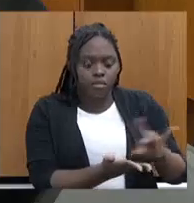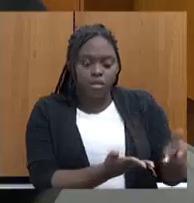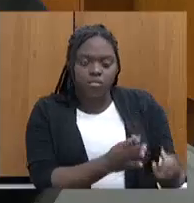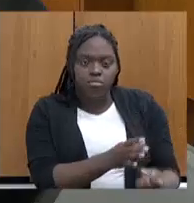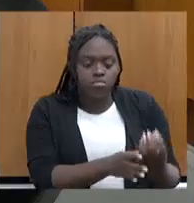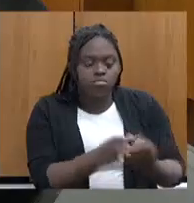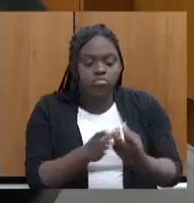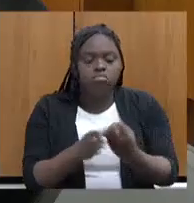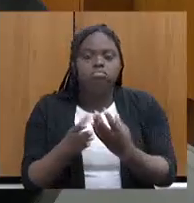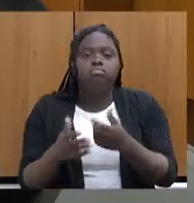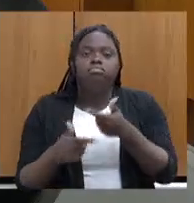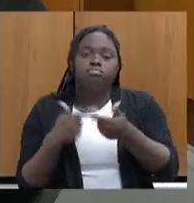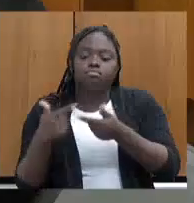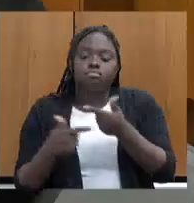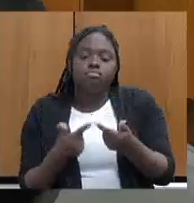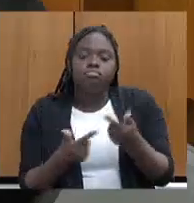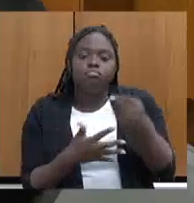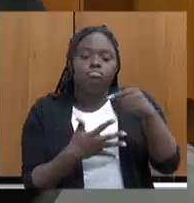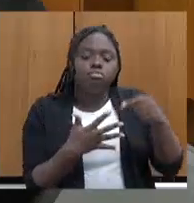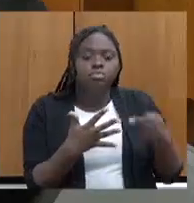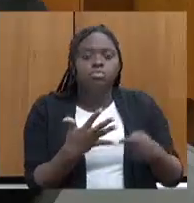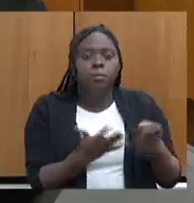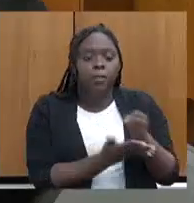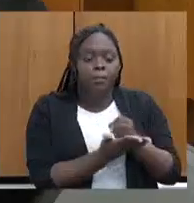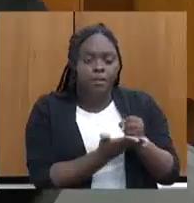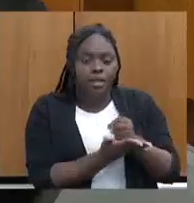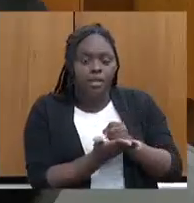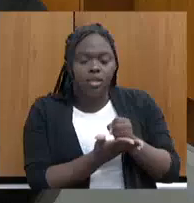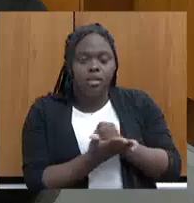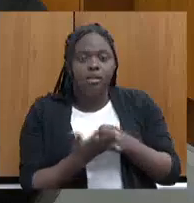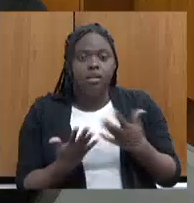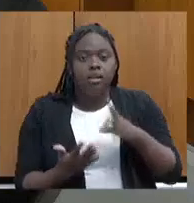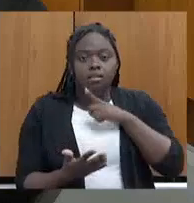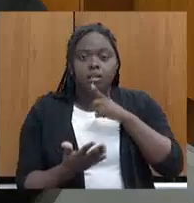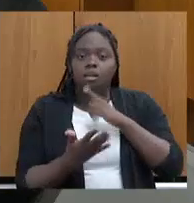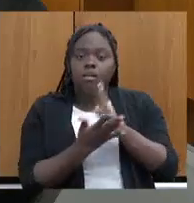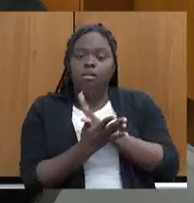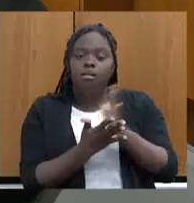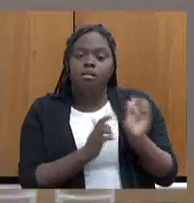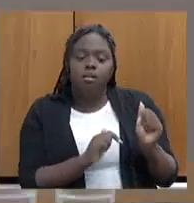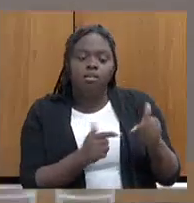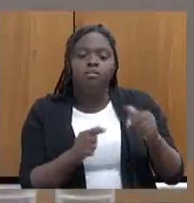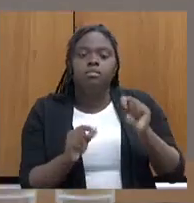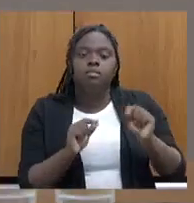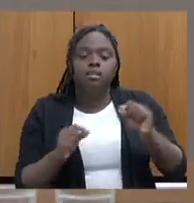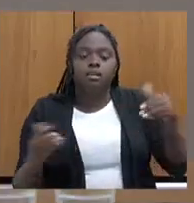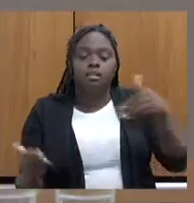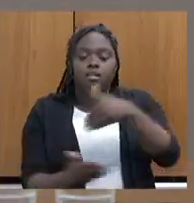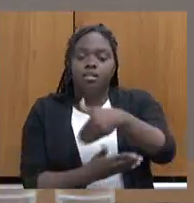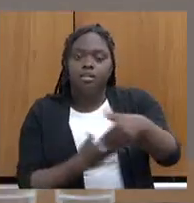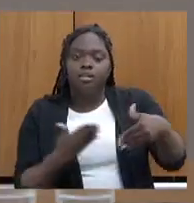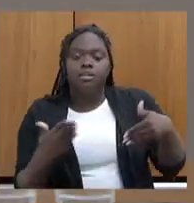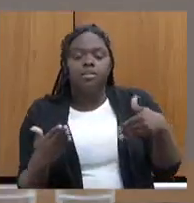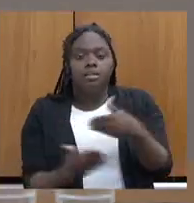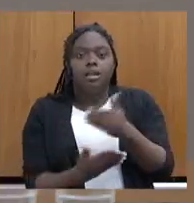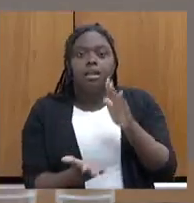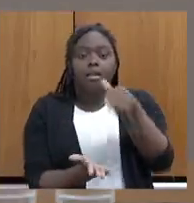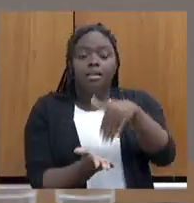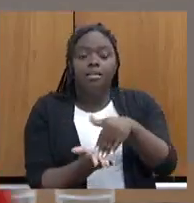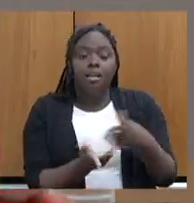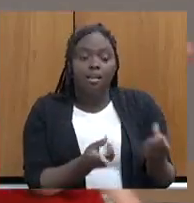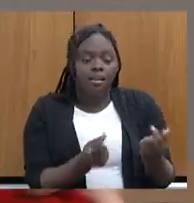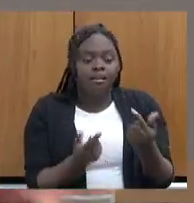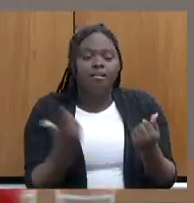trabalha com condições básicas. Aí, a gente tem algumas ações que são da transição até ela gerar renda.